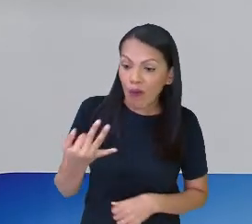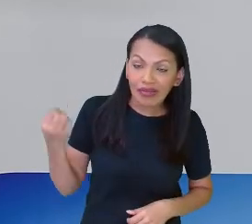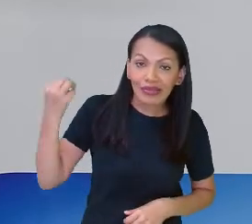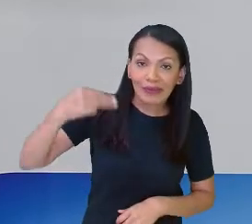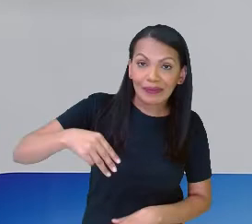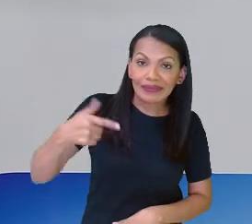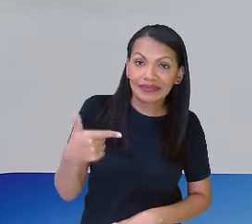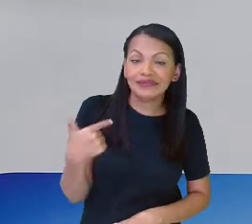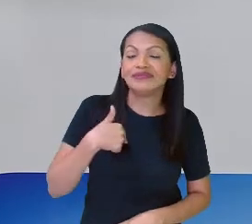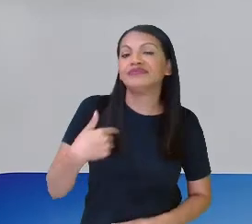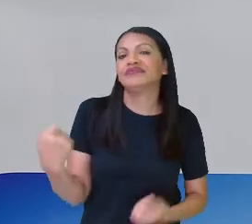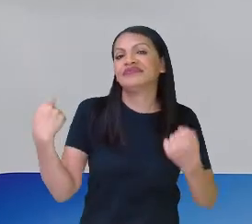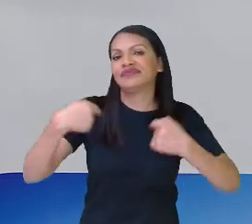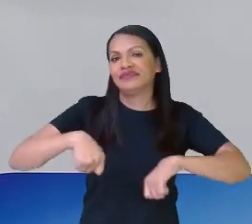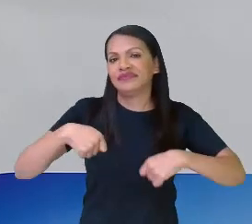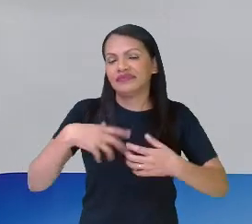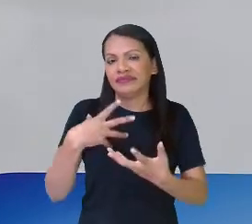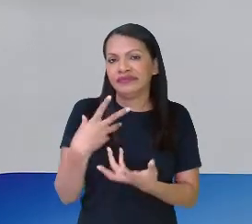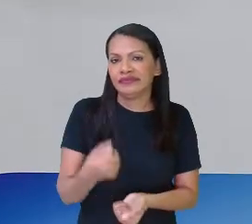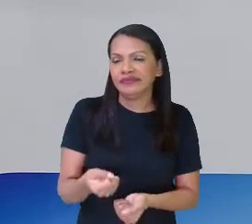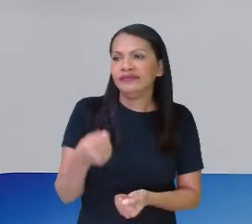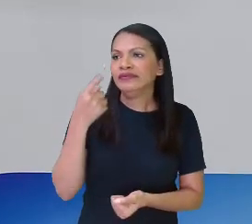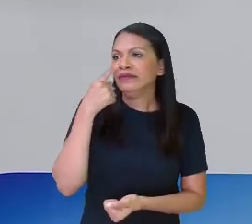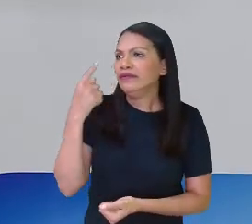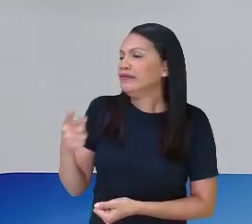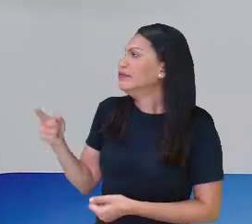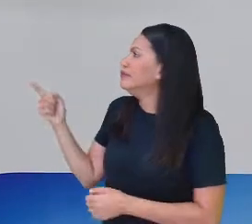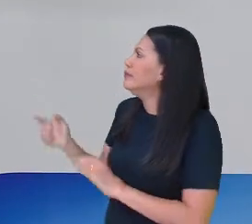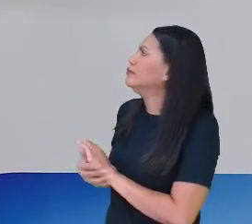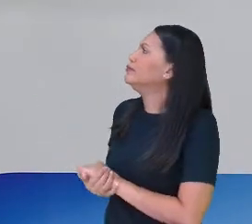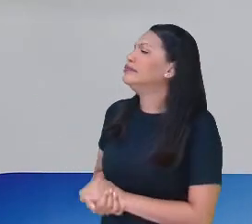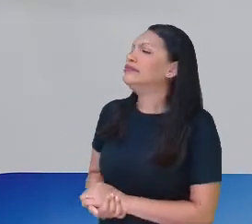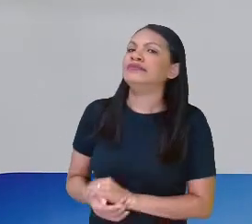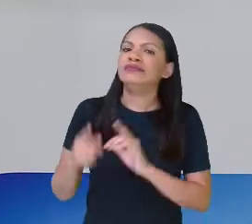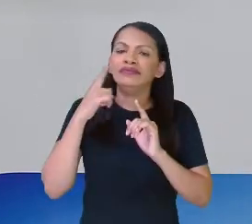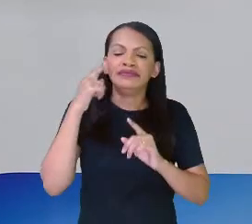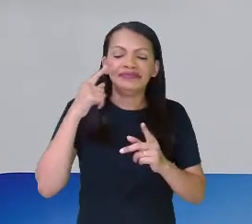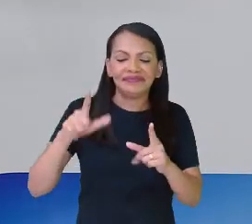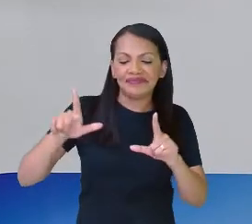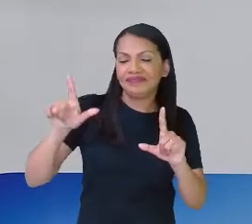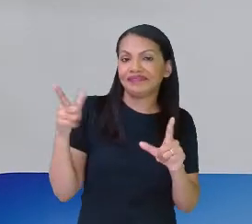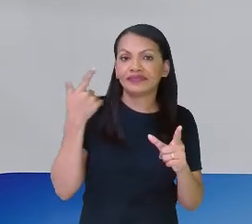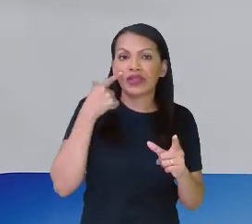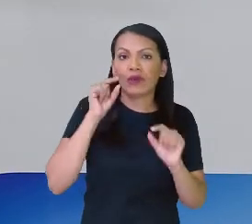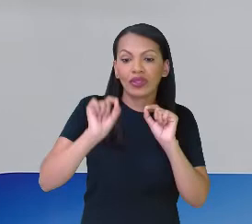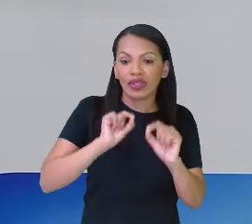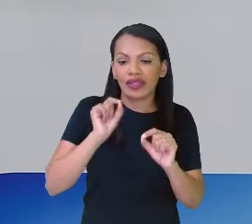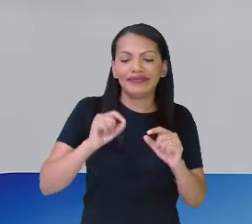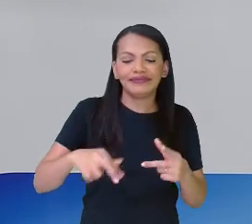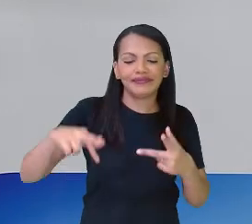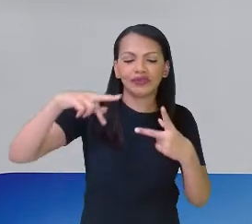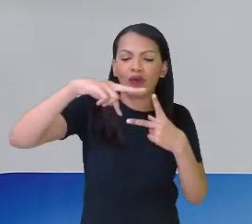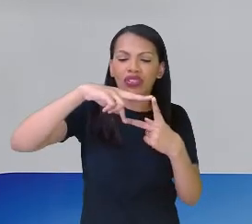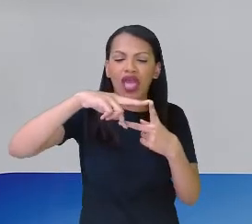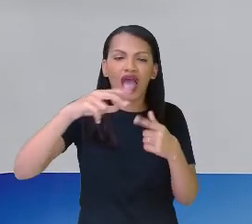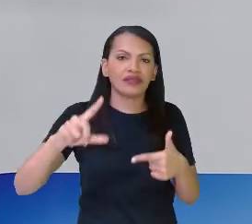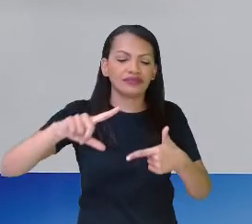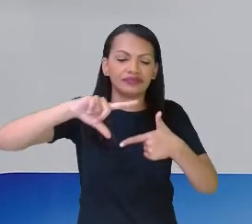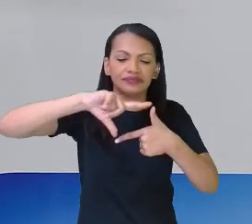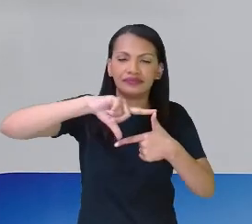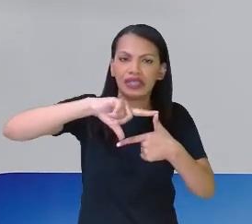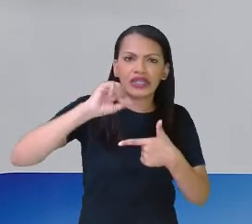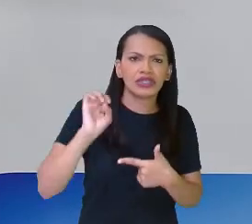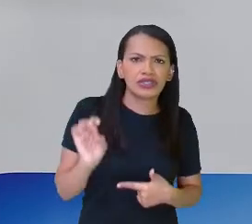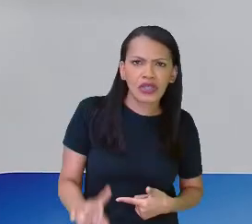quadrados eu vou precisar? Aí, a gente vai lá, ó. Se for um formato retangular, se for um formato quadrado, a gente só